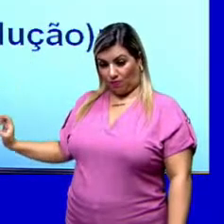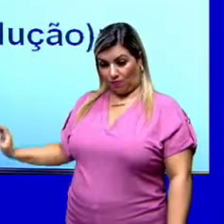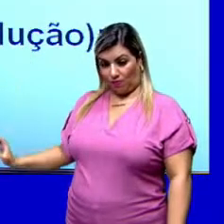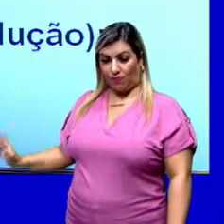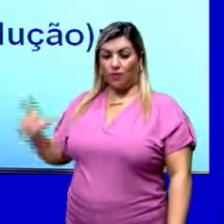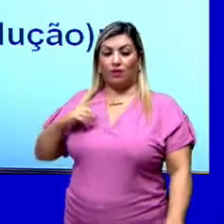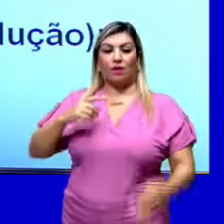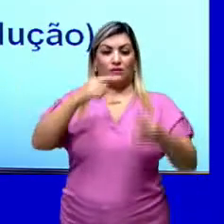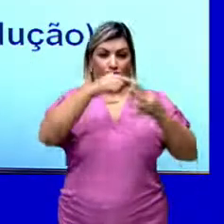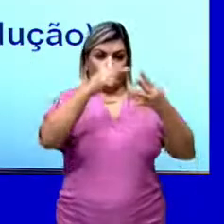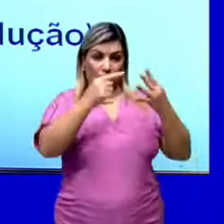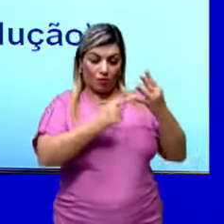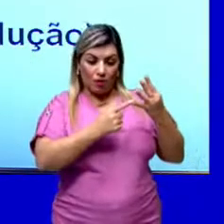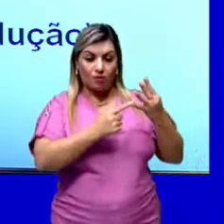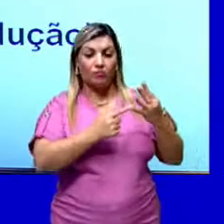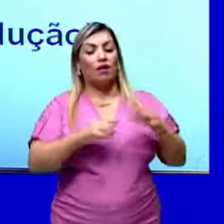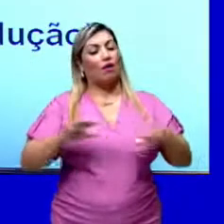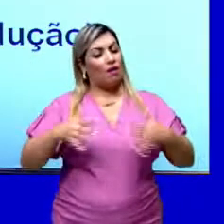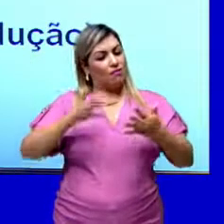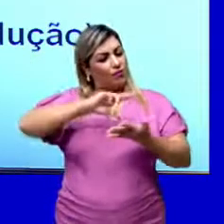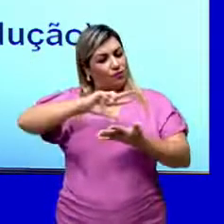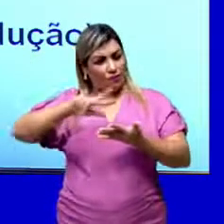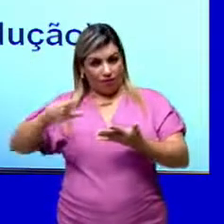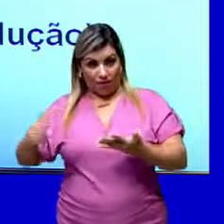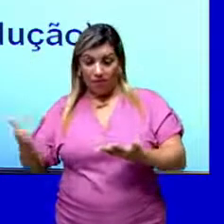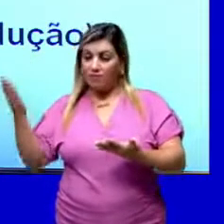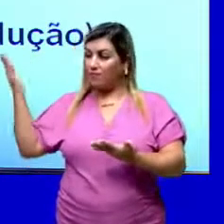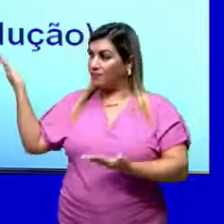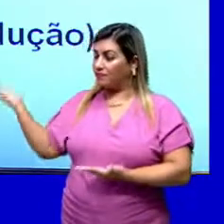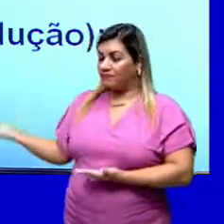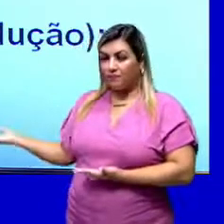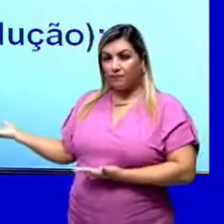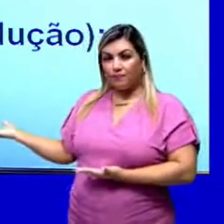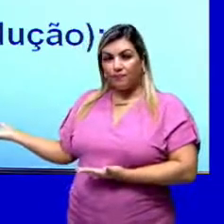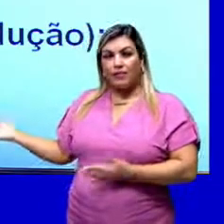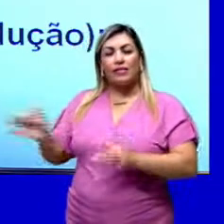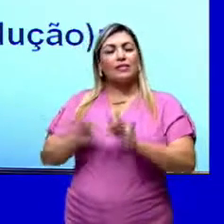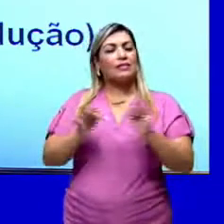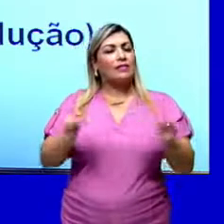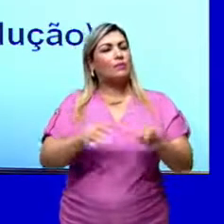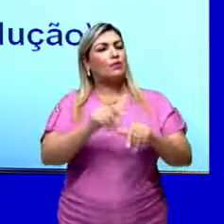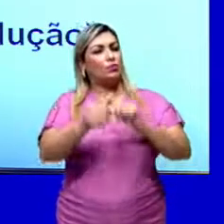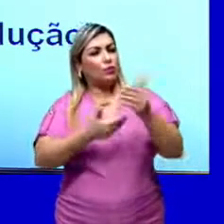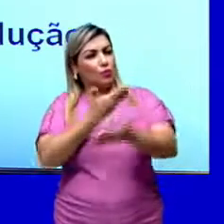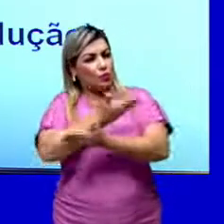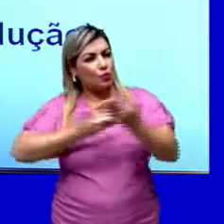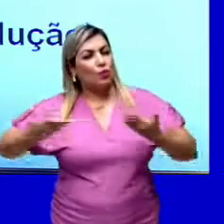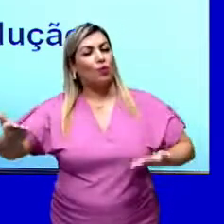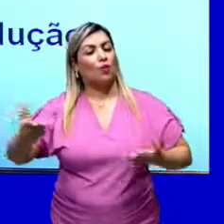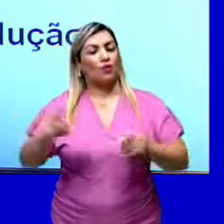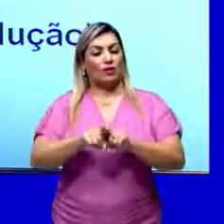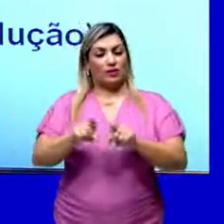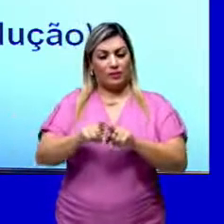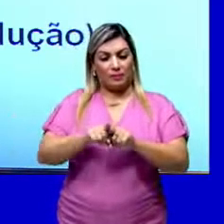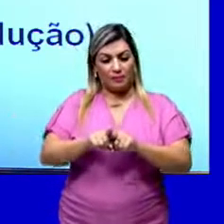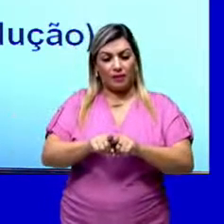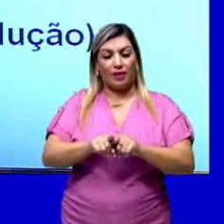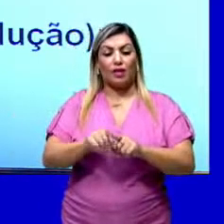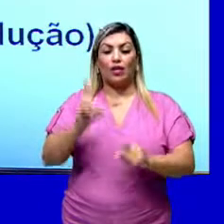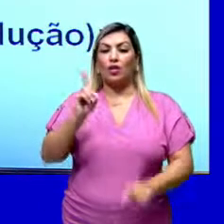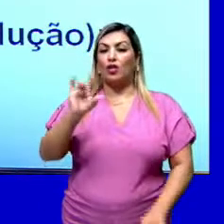análise ou decomposição. Nós temos reação de simples troca ou deslocamento ou